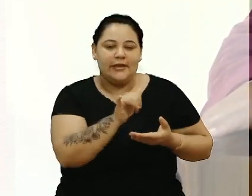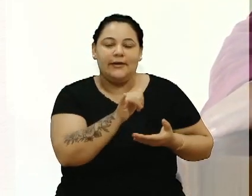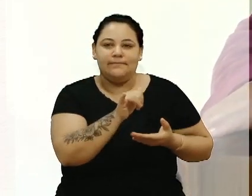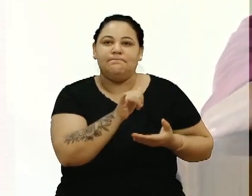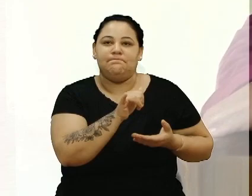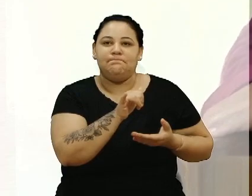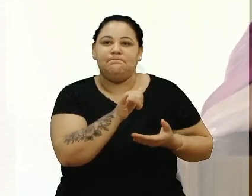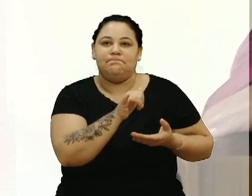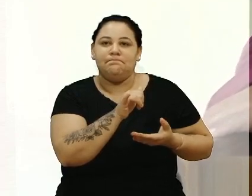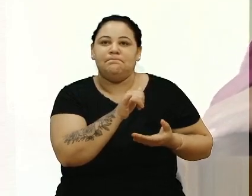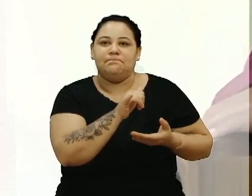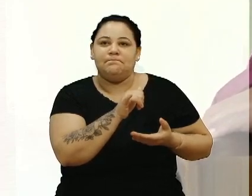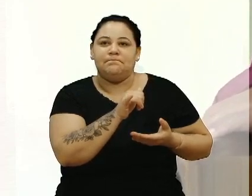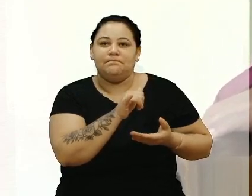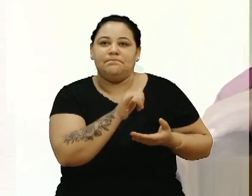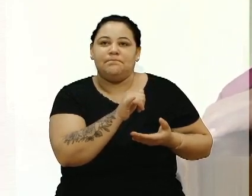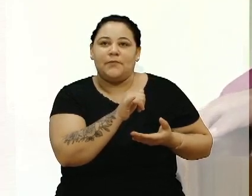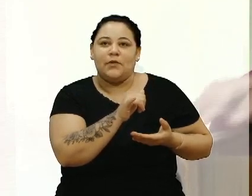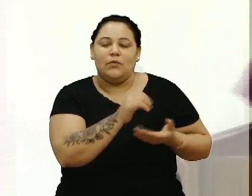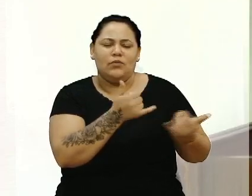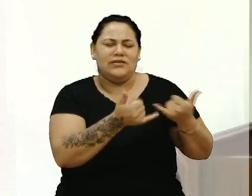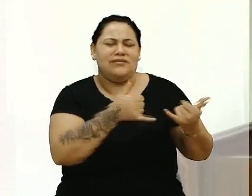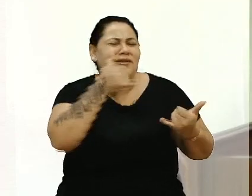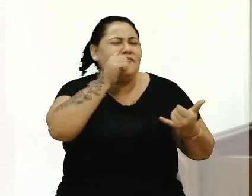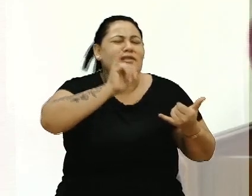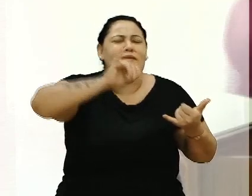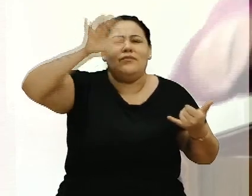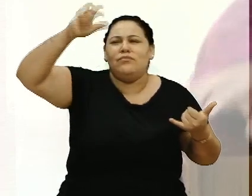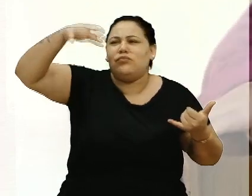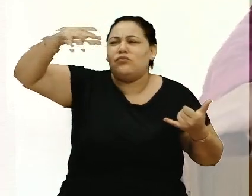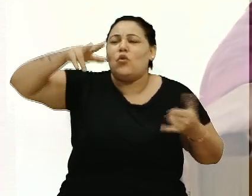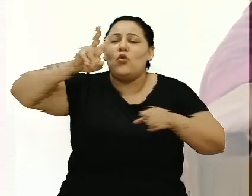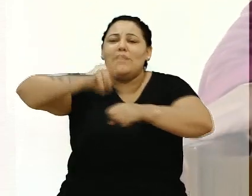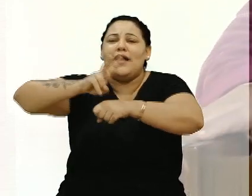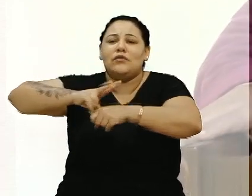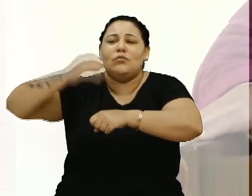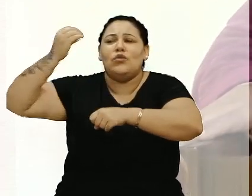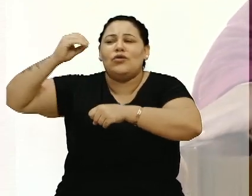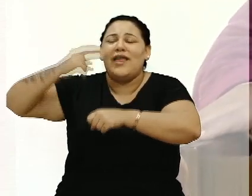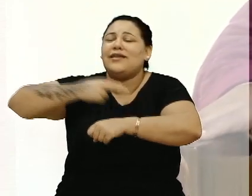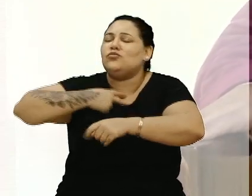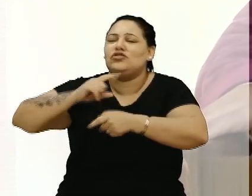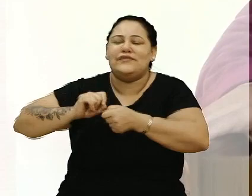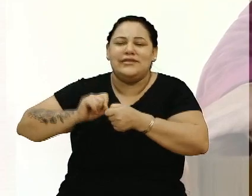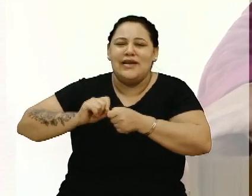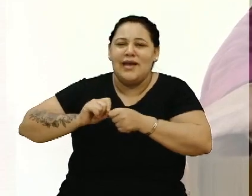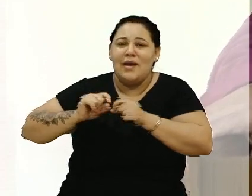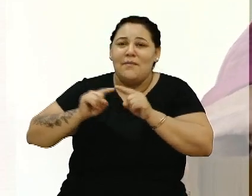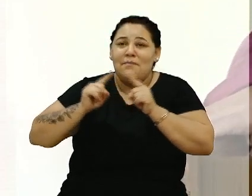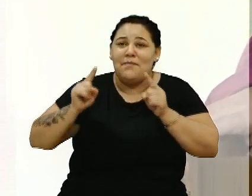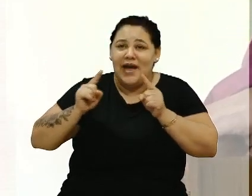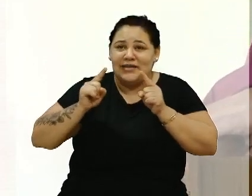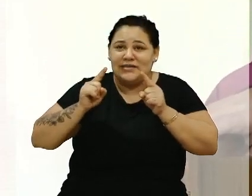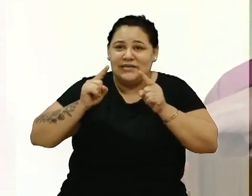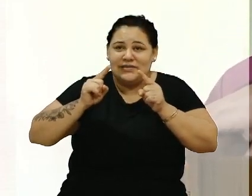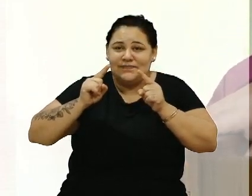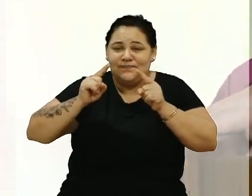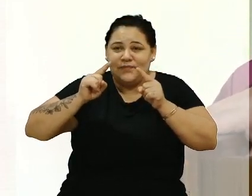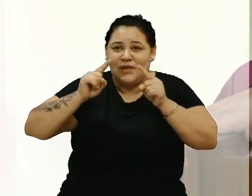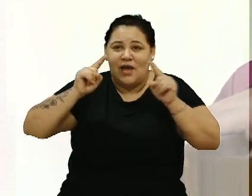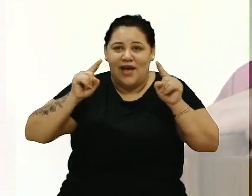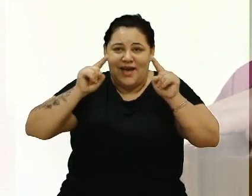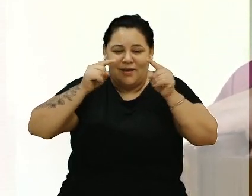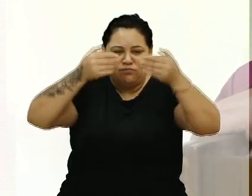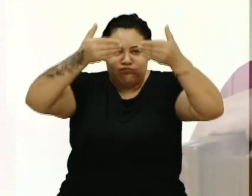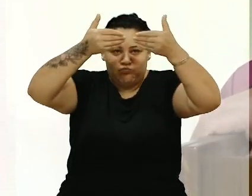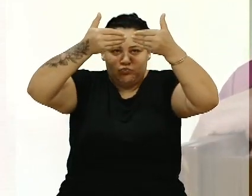quando se tem a prevenção da chuva, Porto Alegre talvez não podia fazer, mas a barragem, as comportas, foi lá em 97,